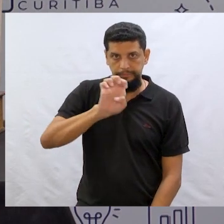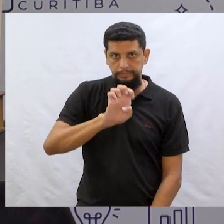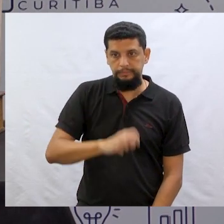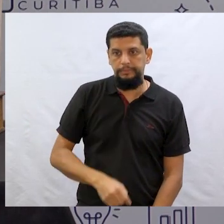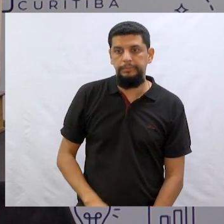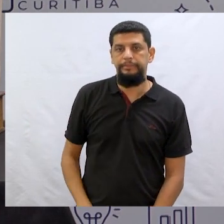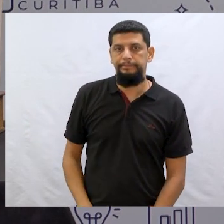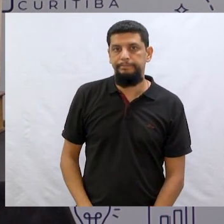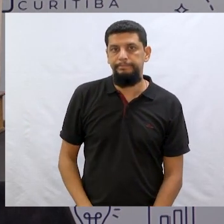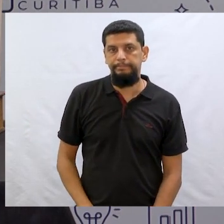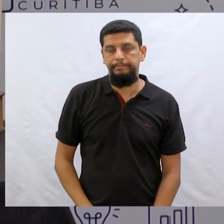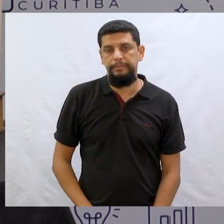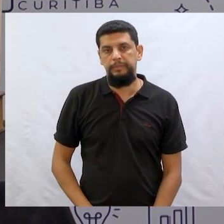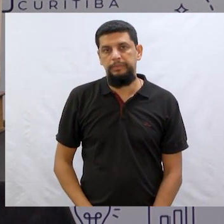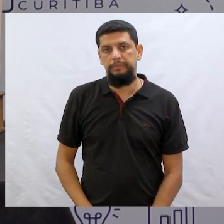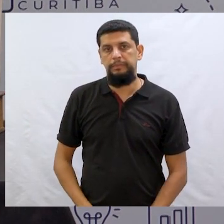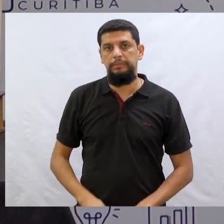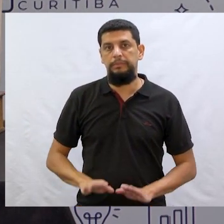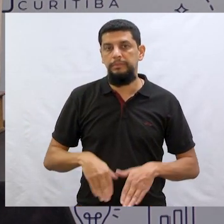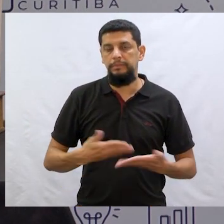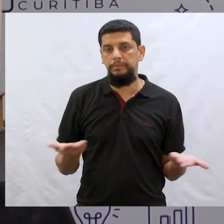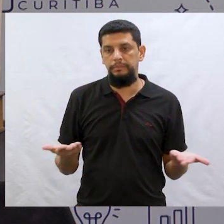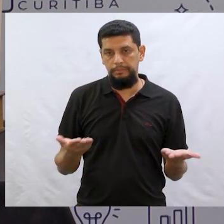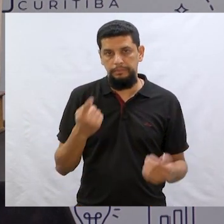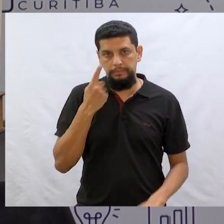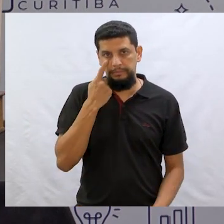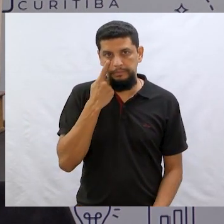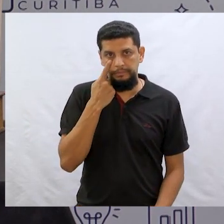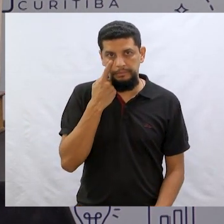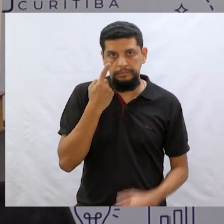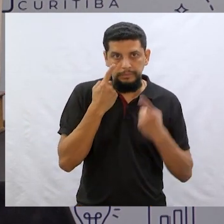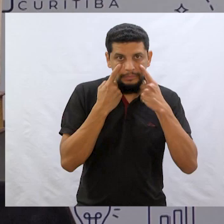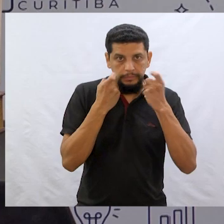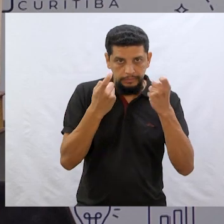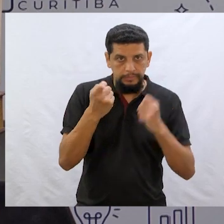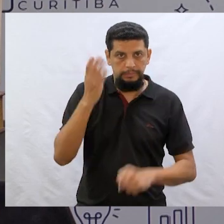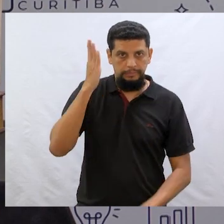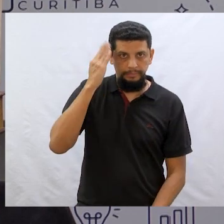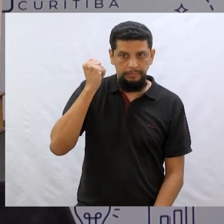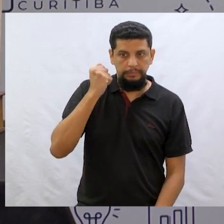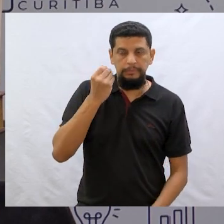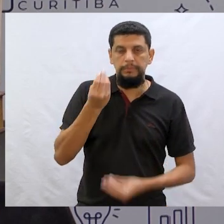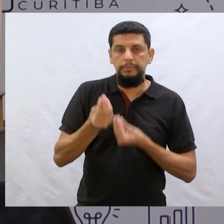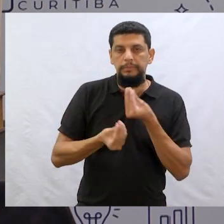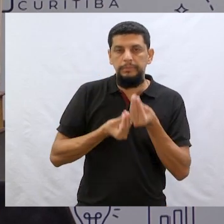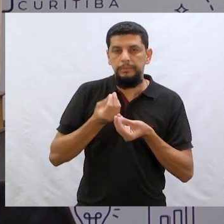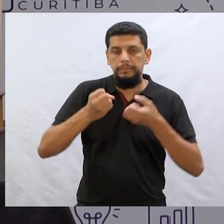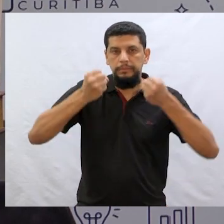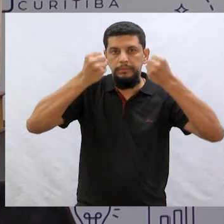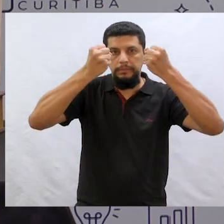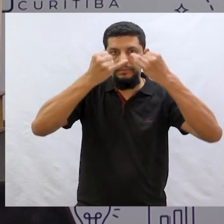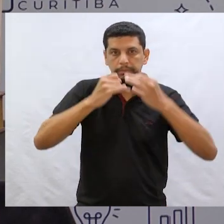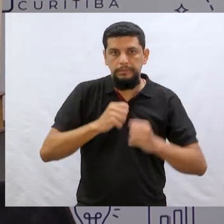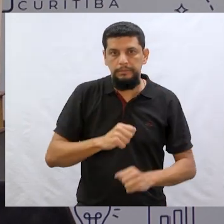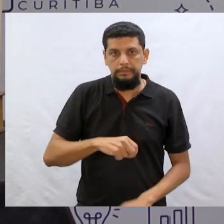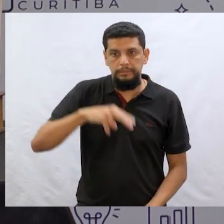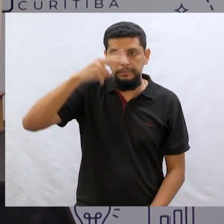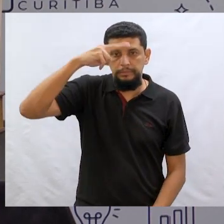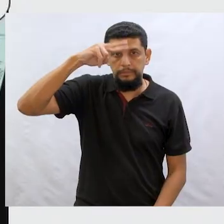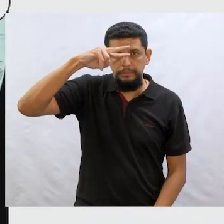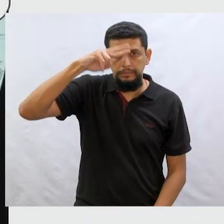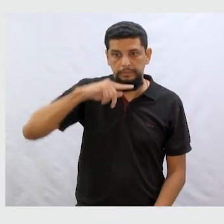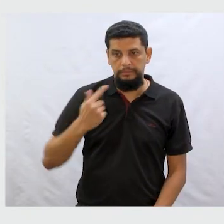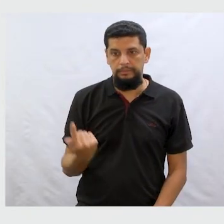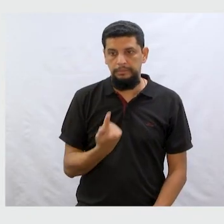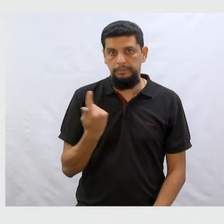europeu. Nós estamos aqui no continente americano. Então, olha só. Interessante saber. E como nós estamos falando de histórias de gigantes